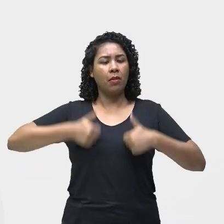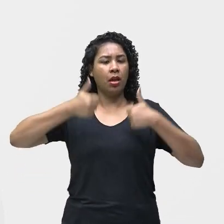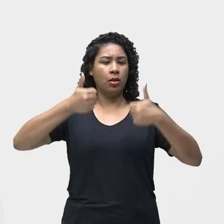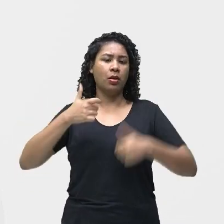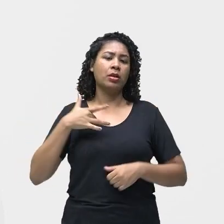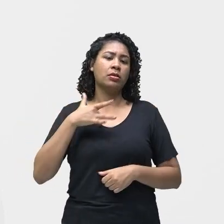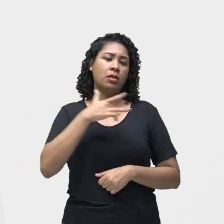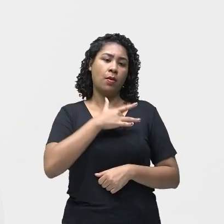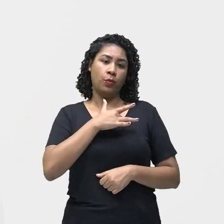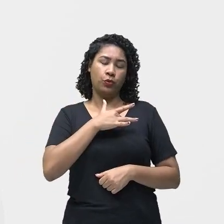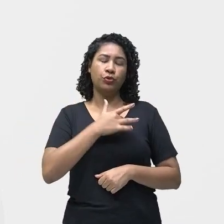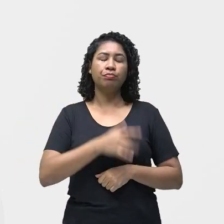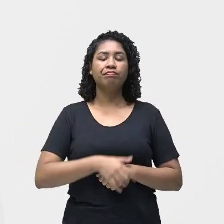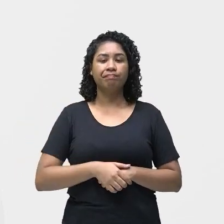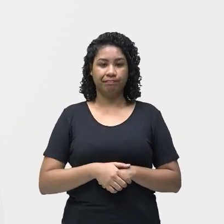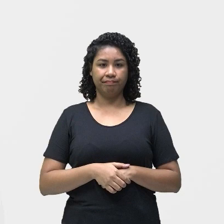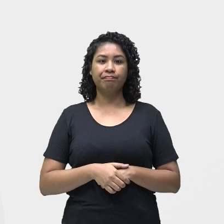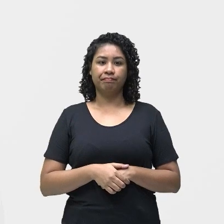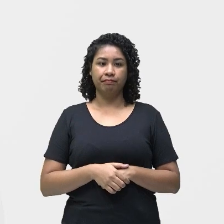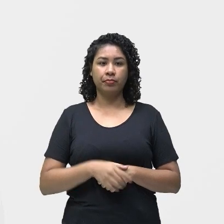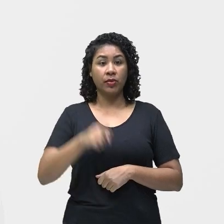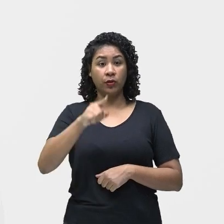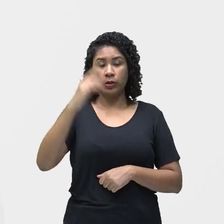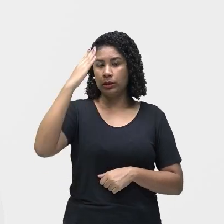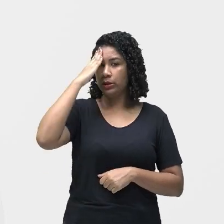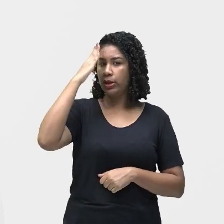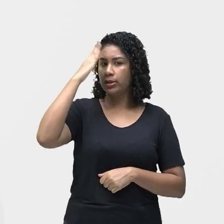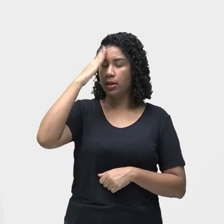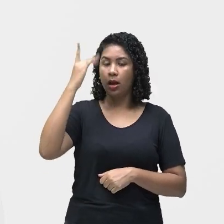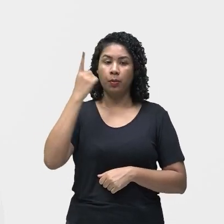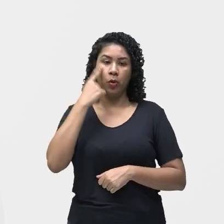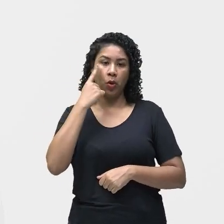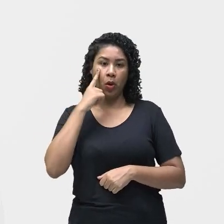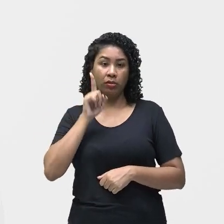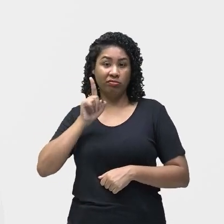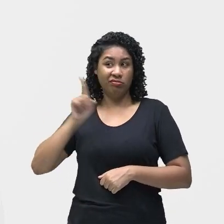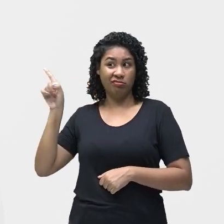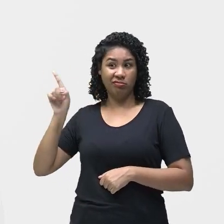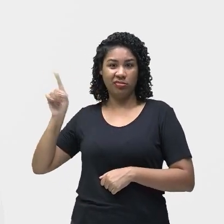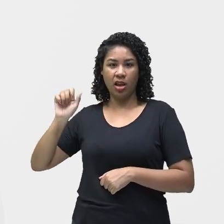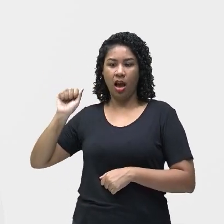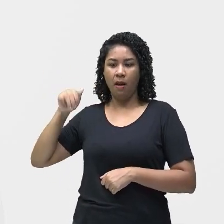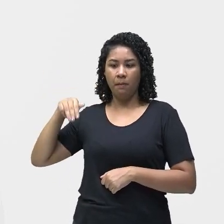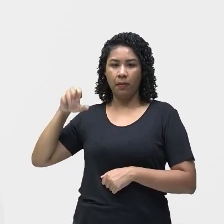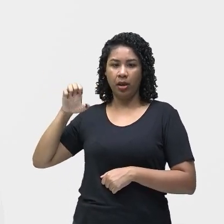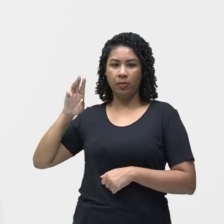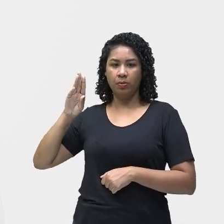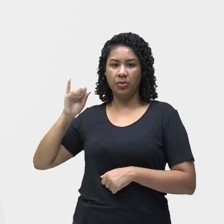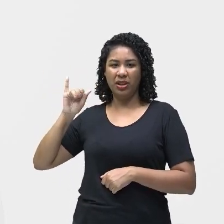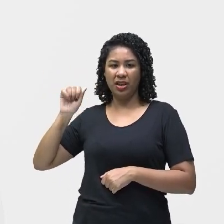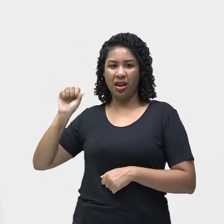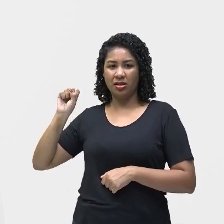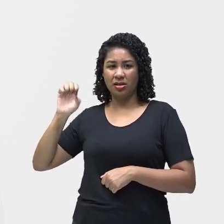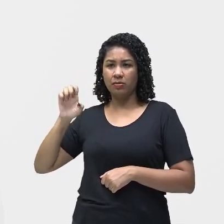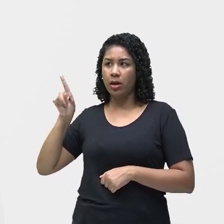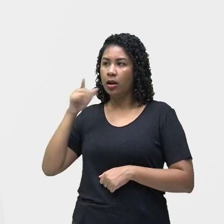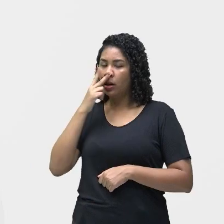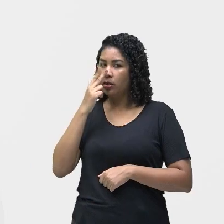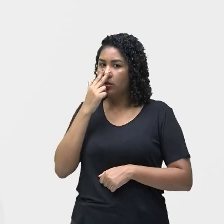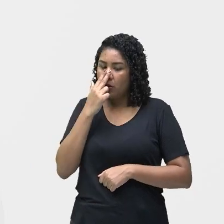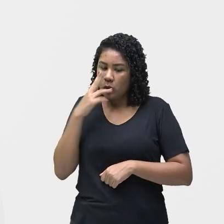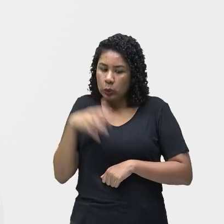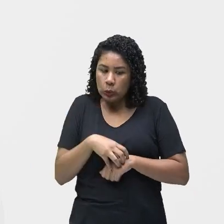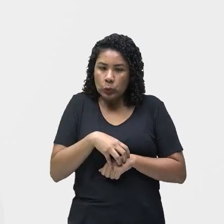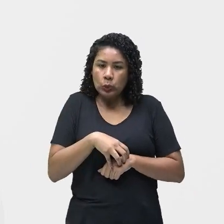em relação a esse parasita. E você já sabe que um parasita, ele está no corpo do indivíduo e neste